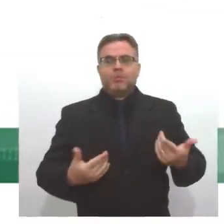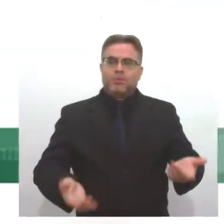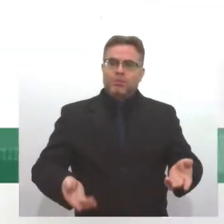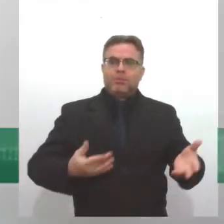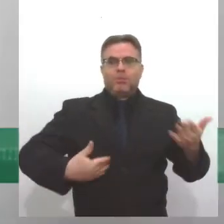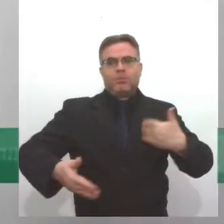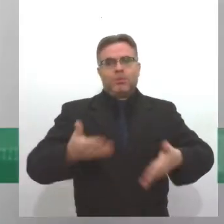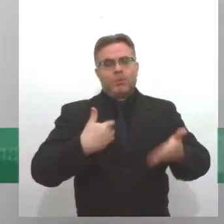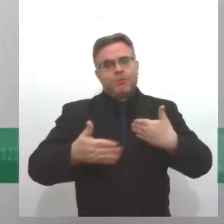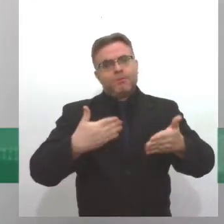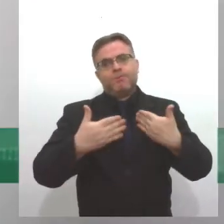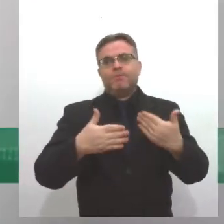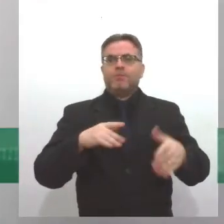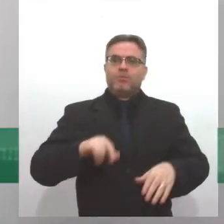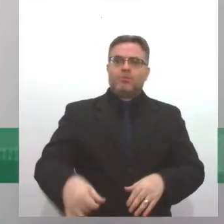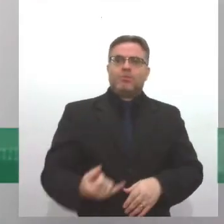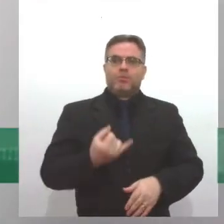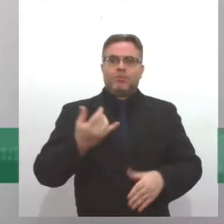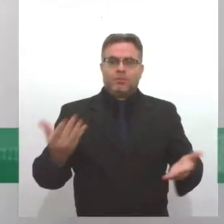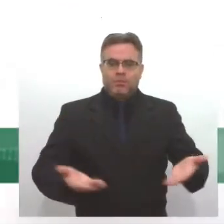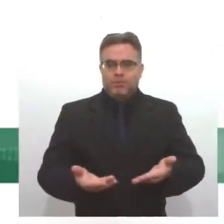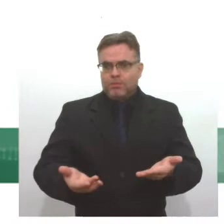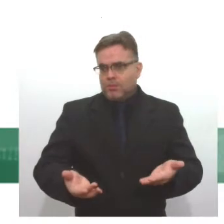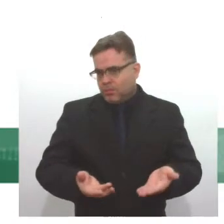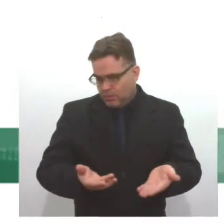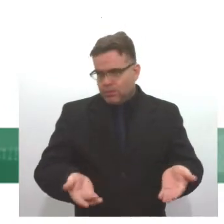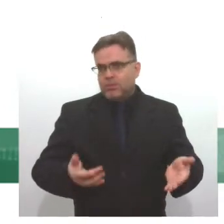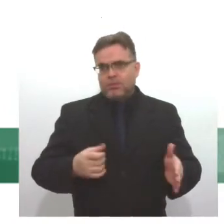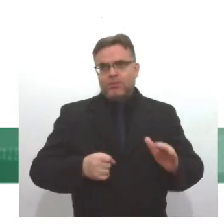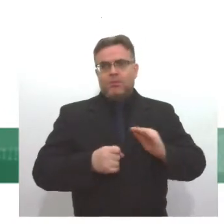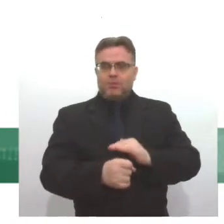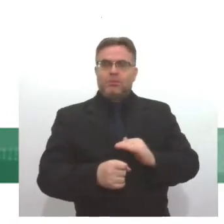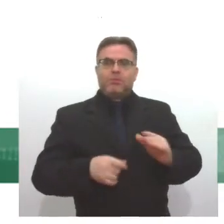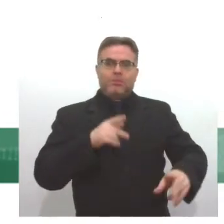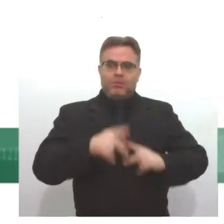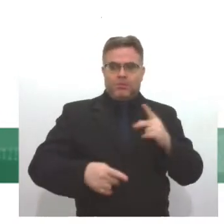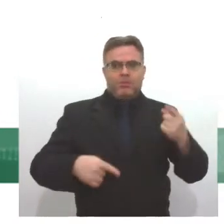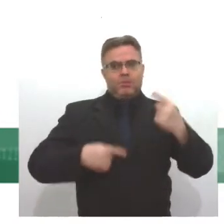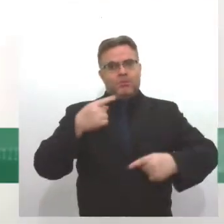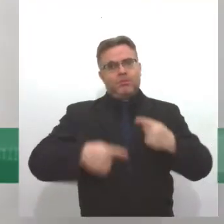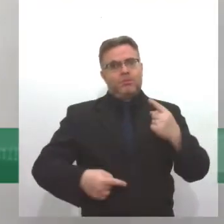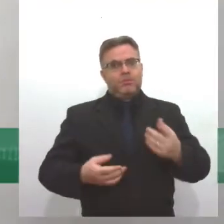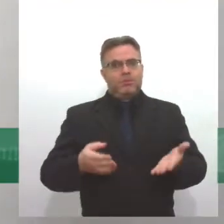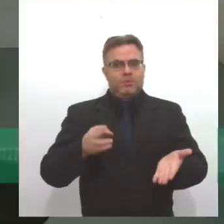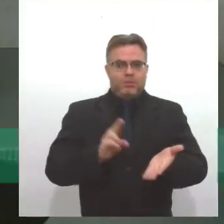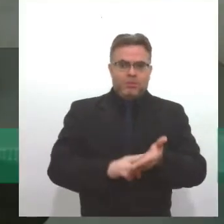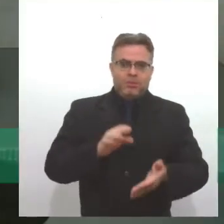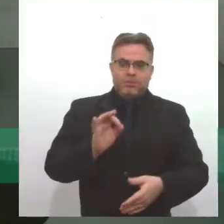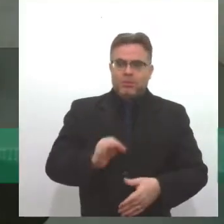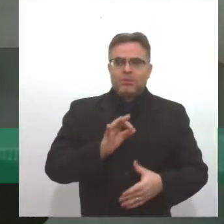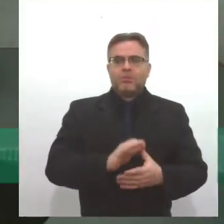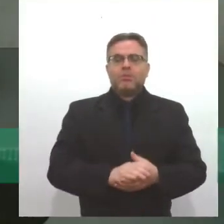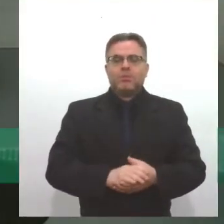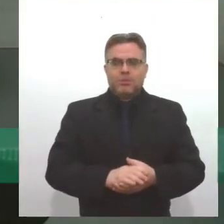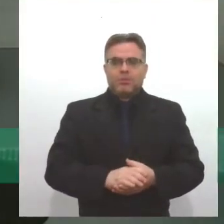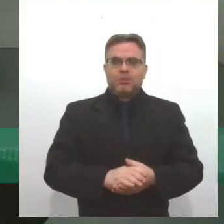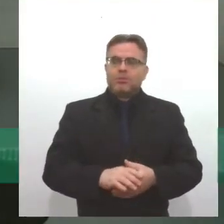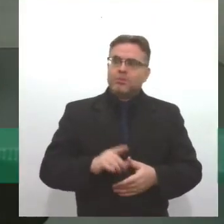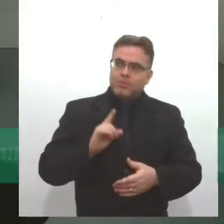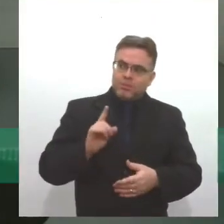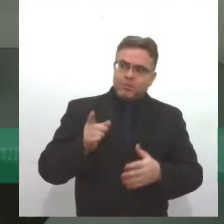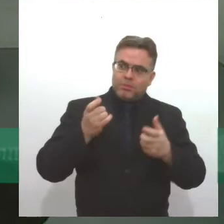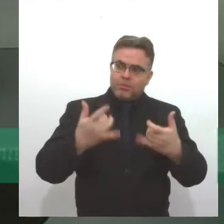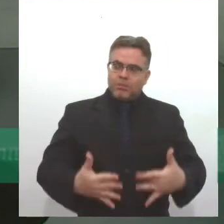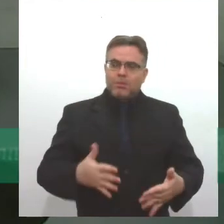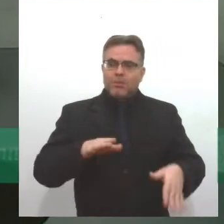diálogo conosco e nós vamos aproveitar essas oportunidades para inserir nosso povo cigano nas políticas públicas afirmativas. O senhor tocou num ponto interessante que